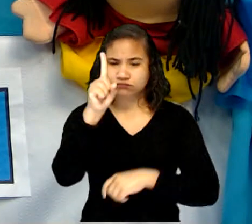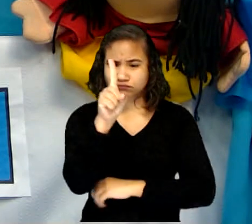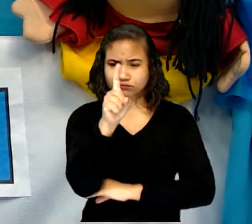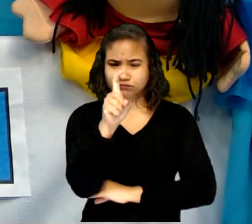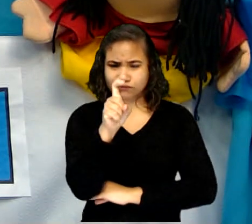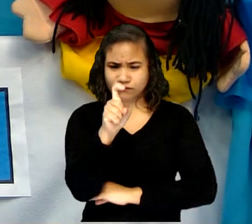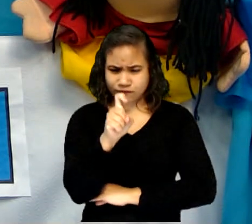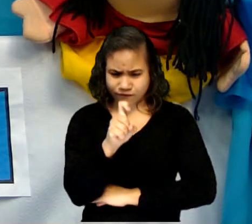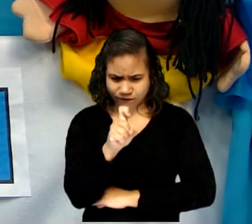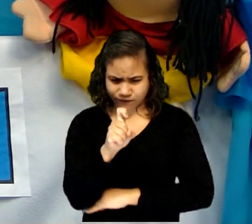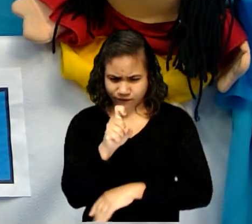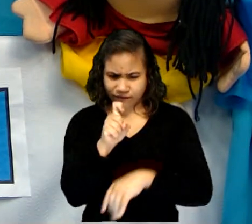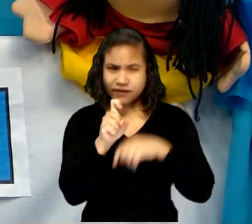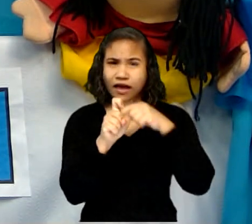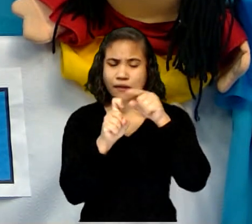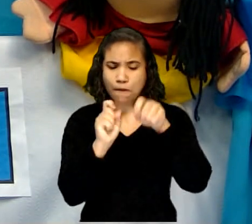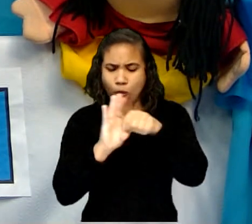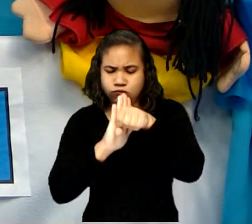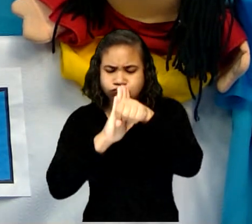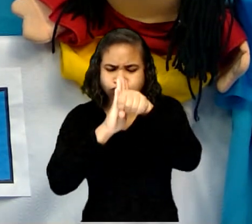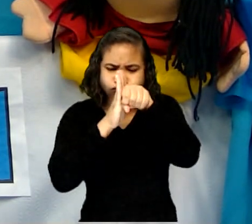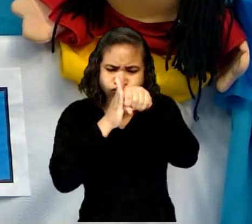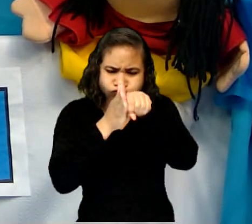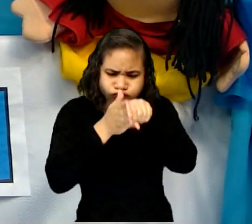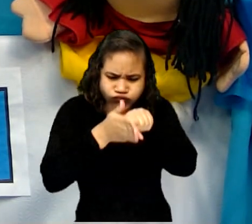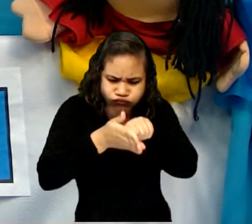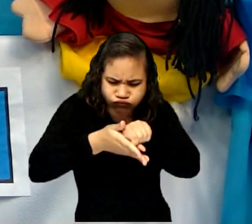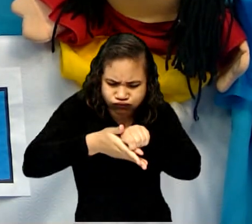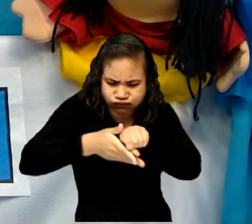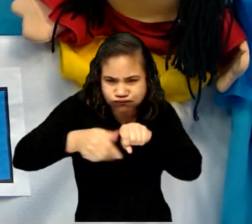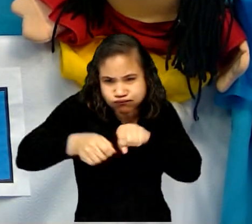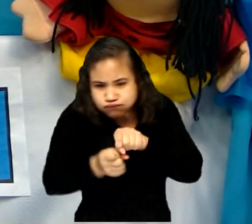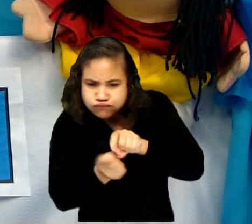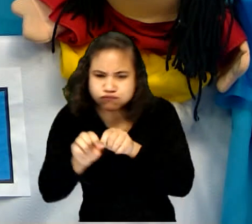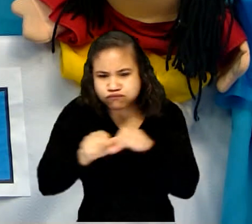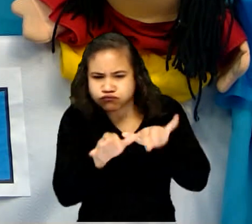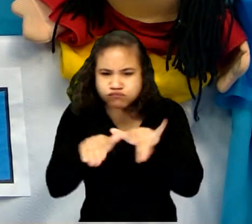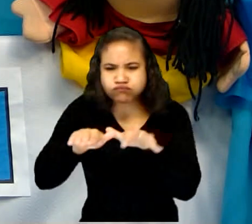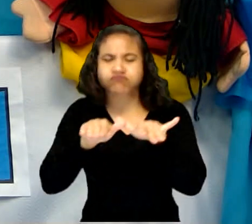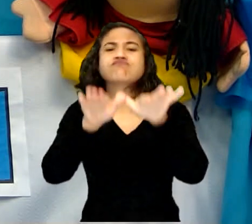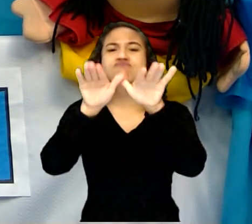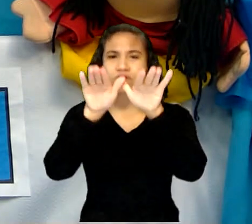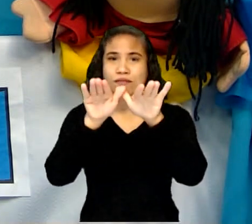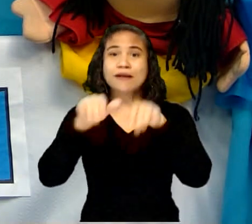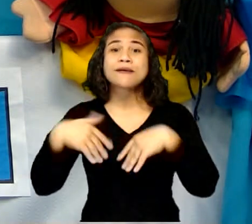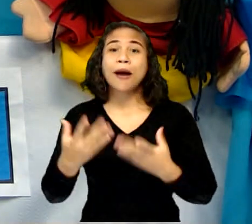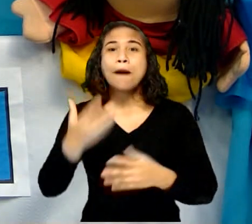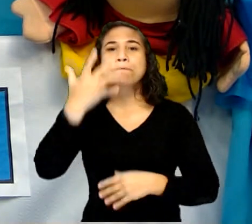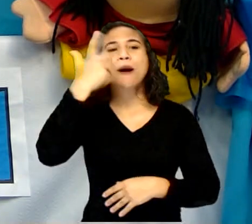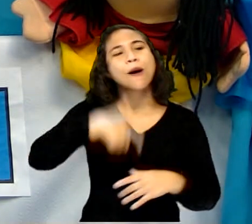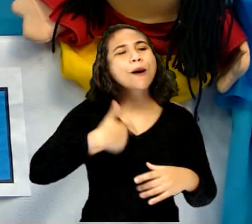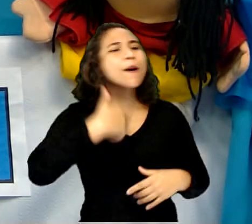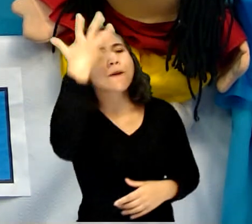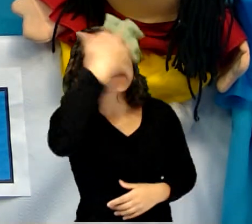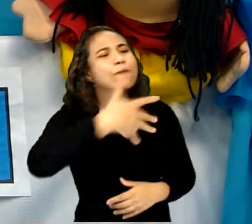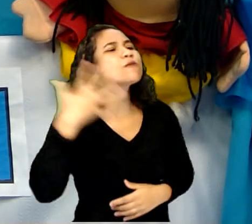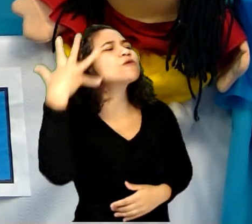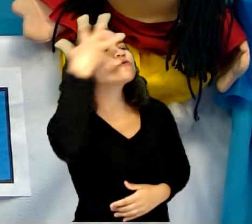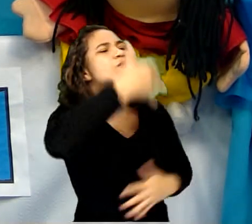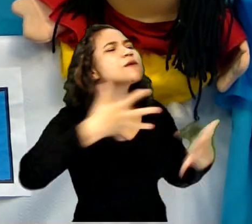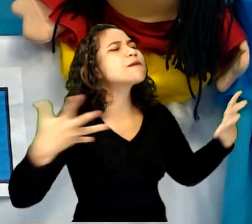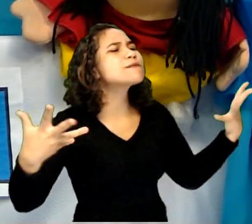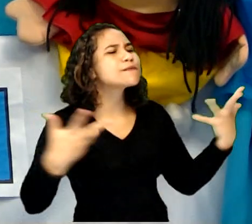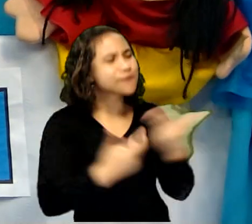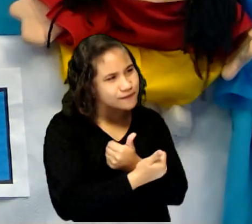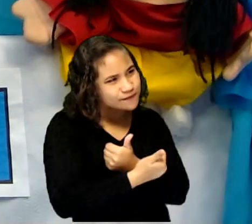transforma em mosquito pronto para voar. Sim! Sou eu, lindona! Maravilhoso!